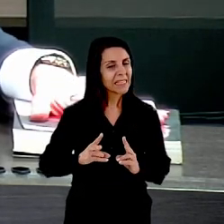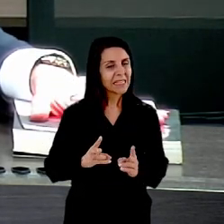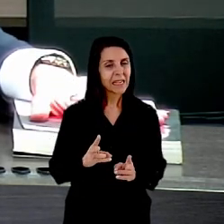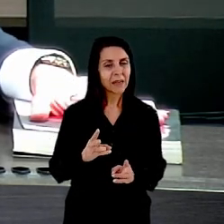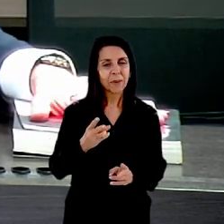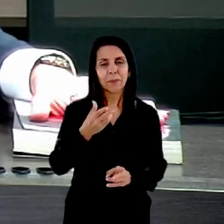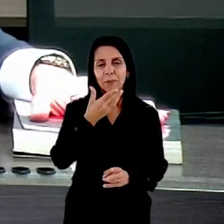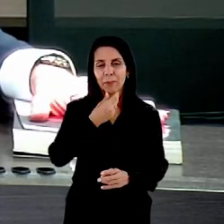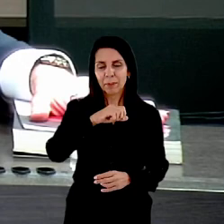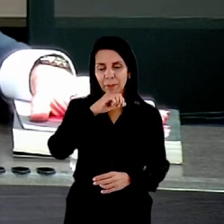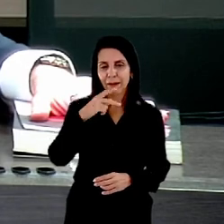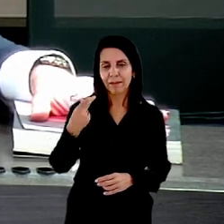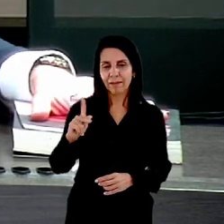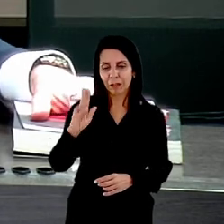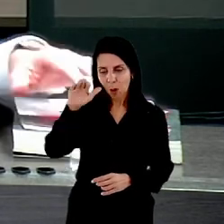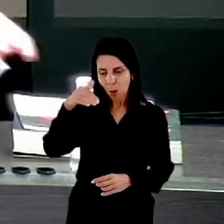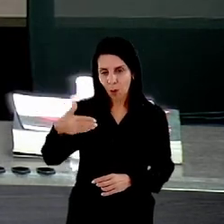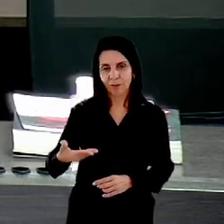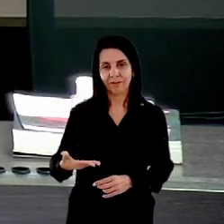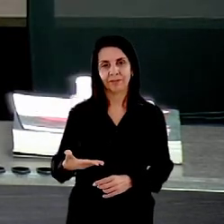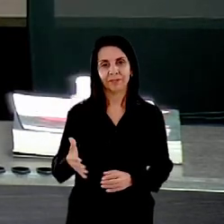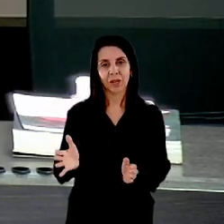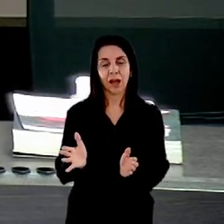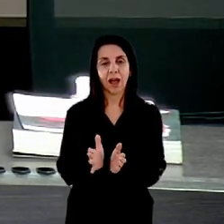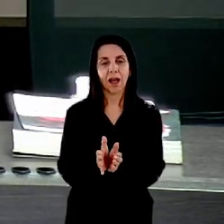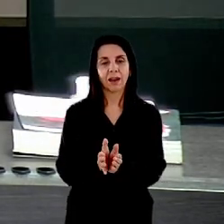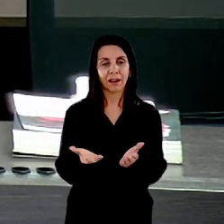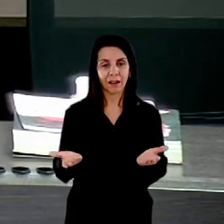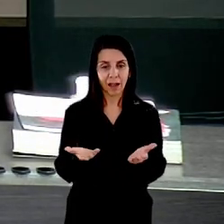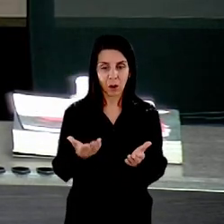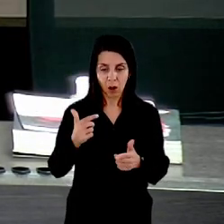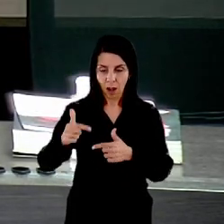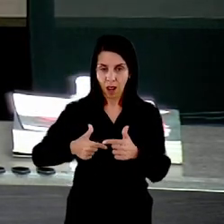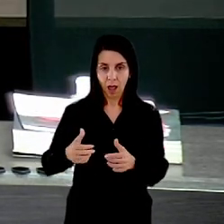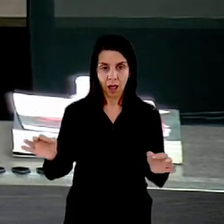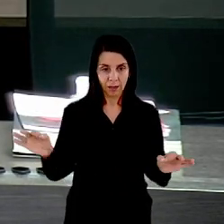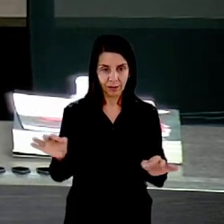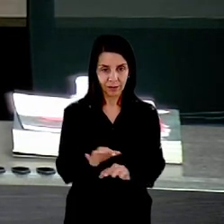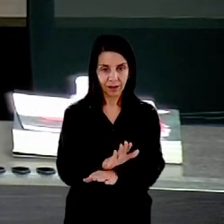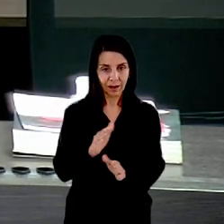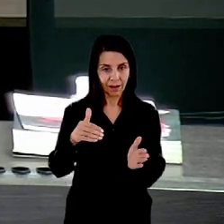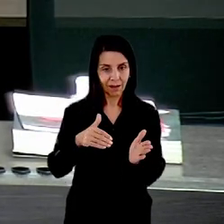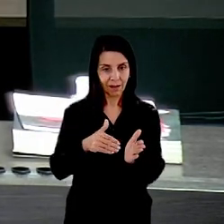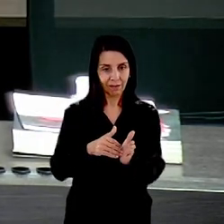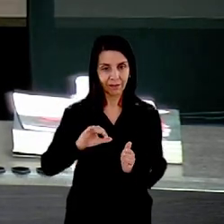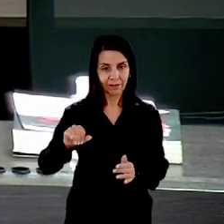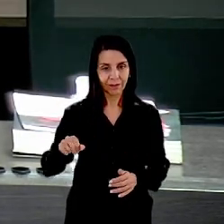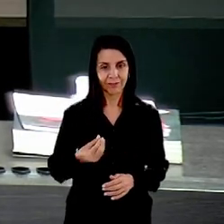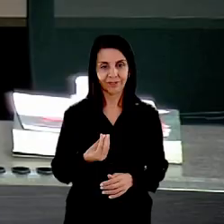deste grupo de trabalho desta comissão declaro oficialmente encerrados os trabalhos até a próxima oportunidade